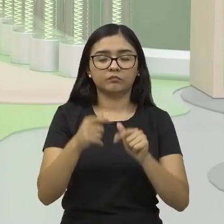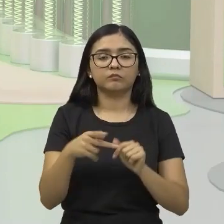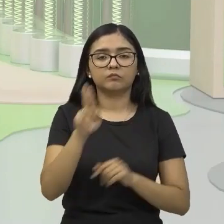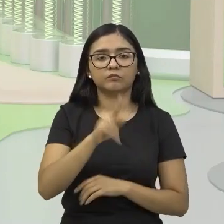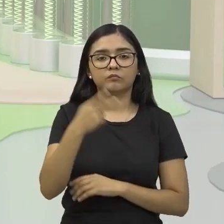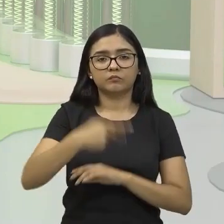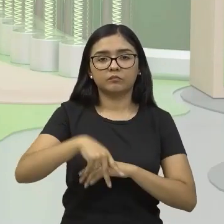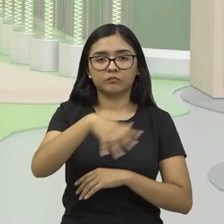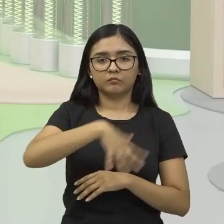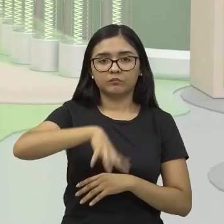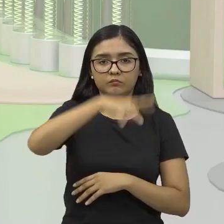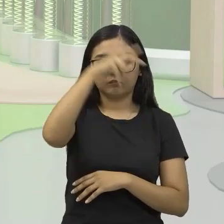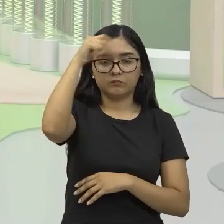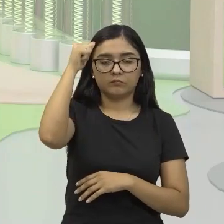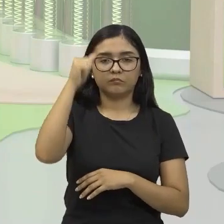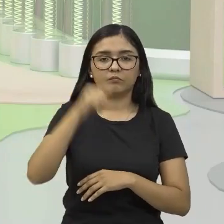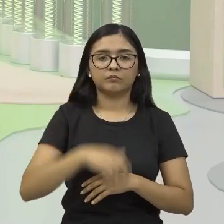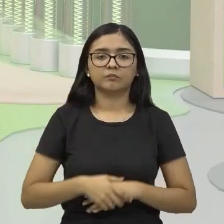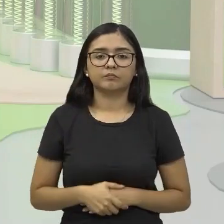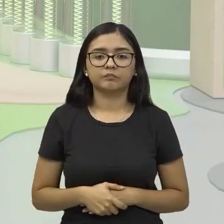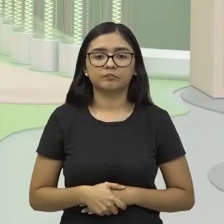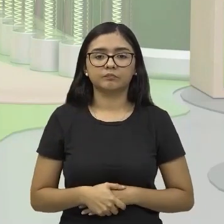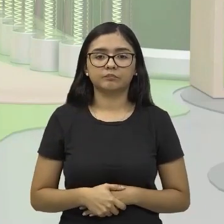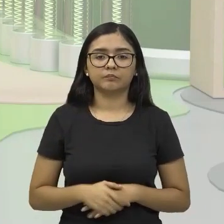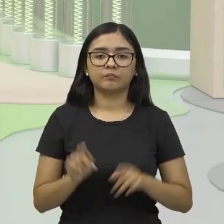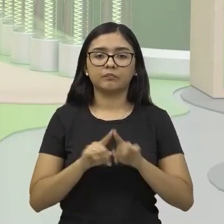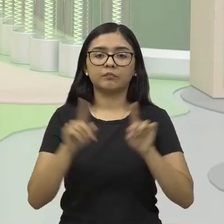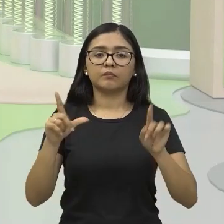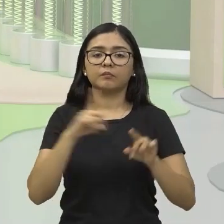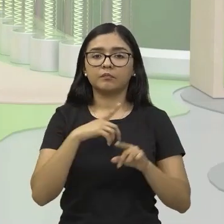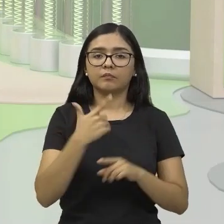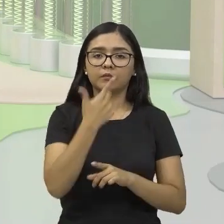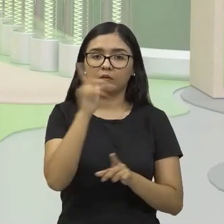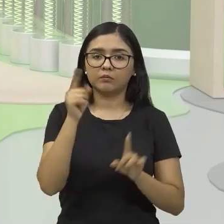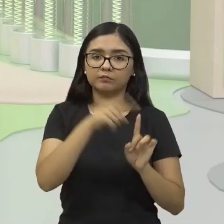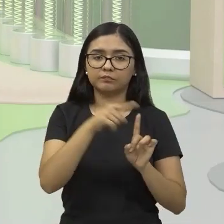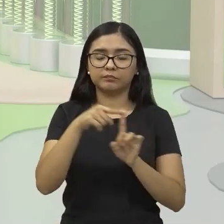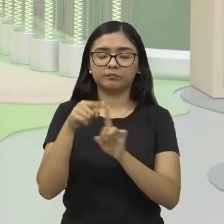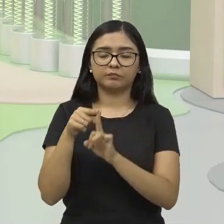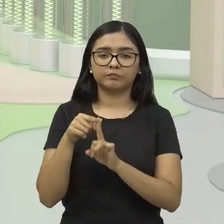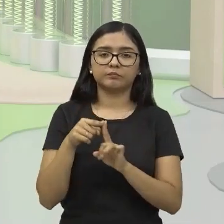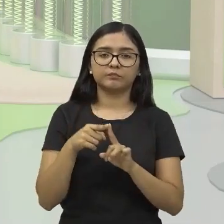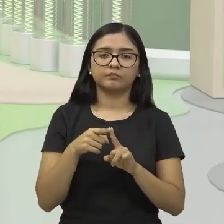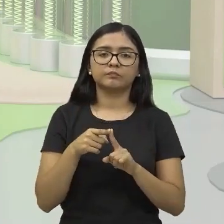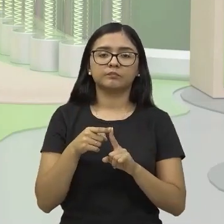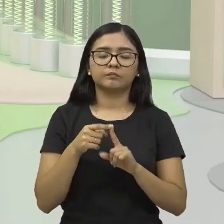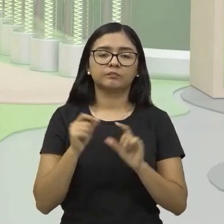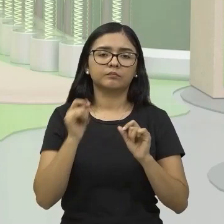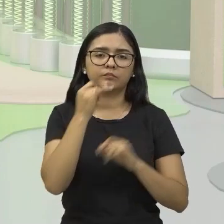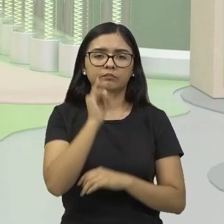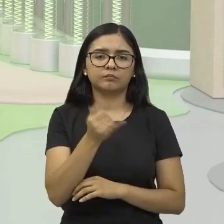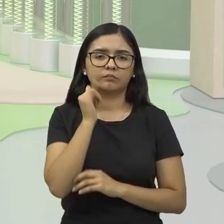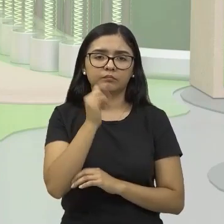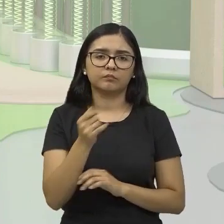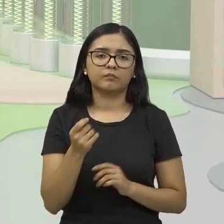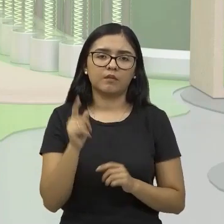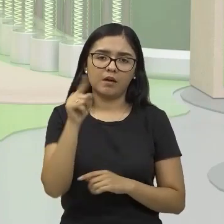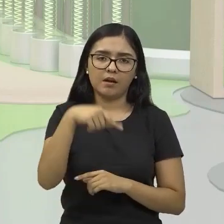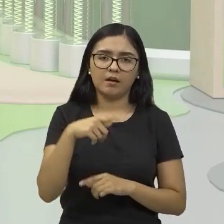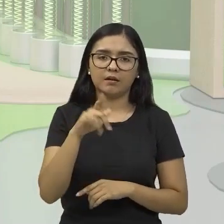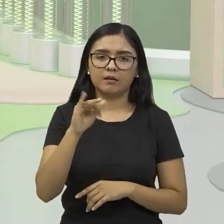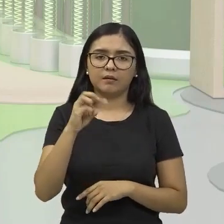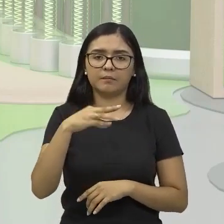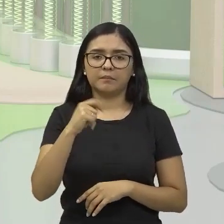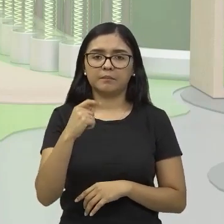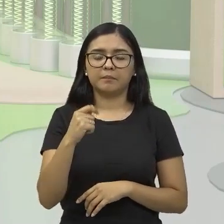nossa região, né, o gás natural. Mas a gente tem outras fontes de energia que também podem ser consideradas limpas.